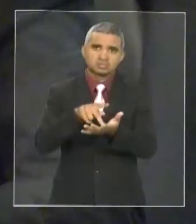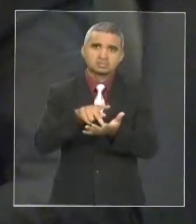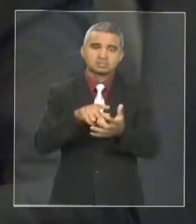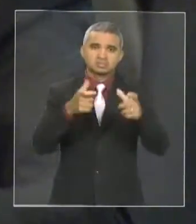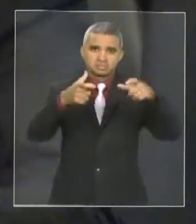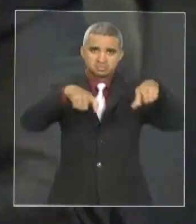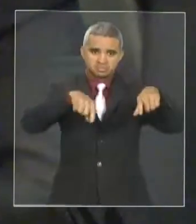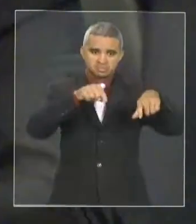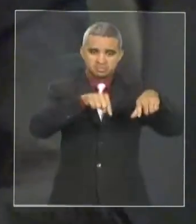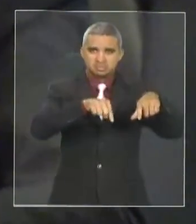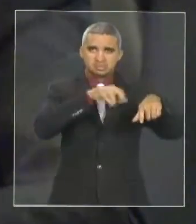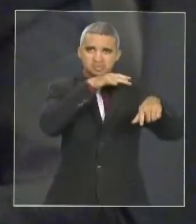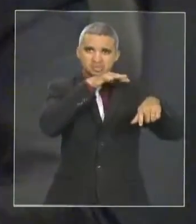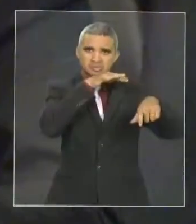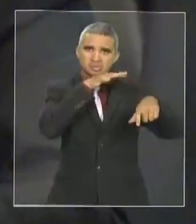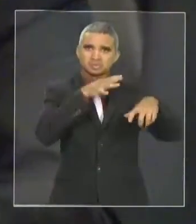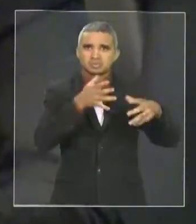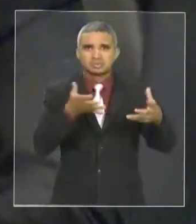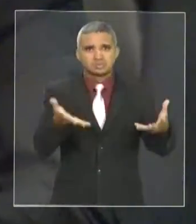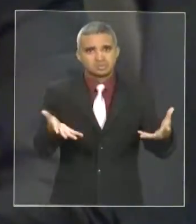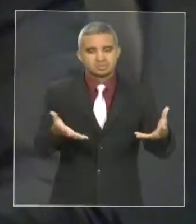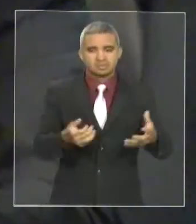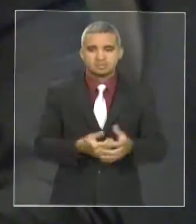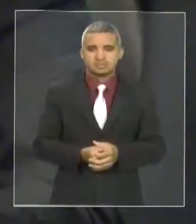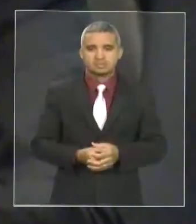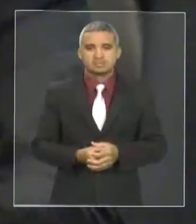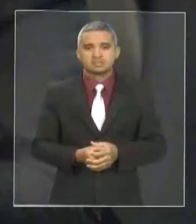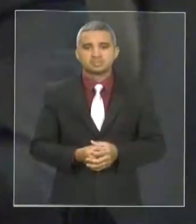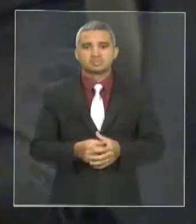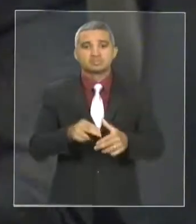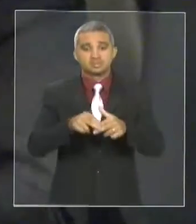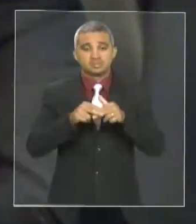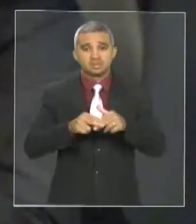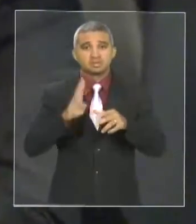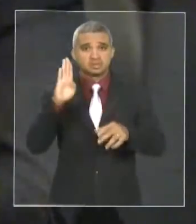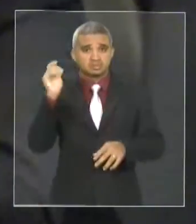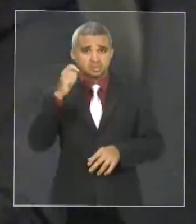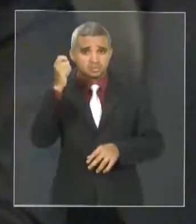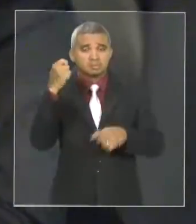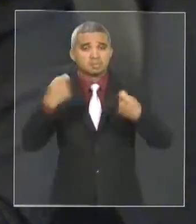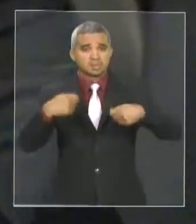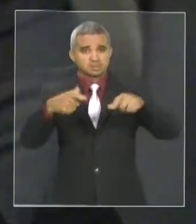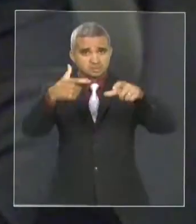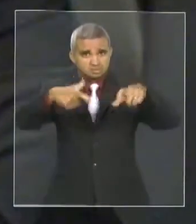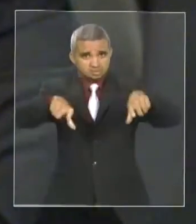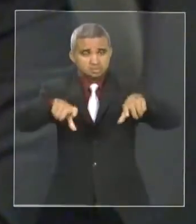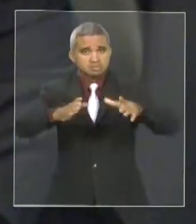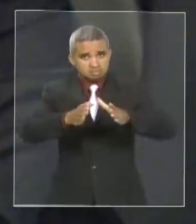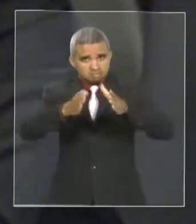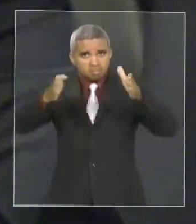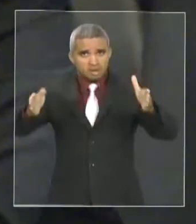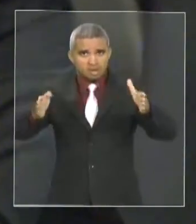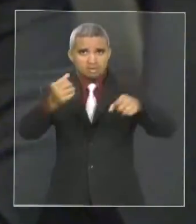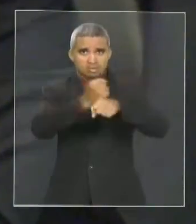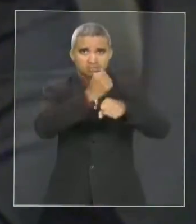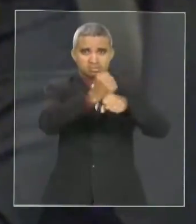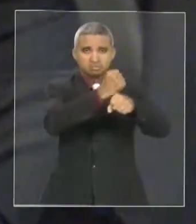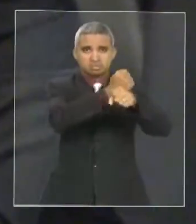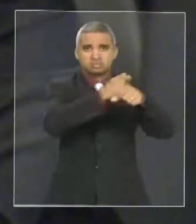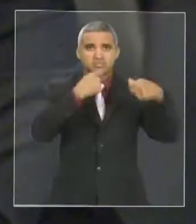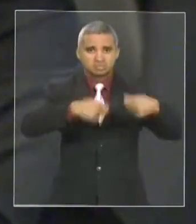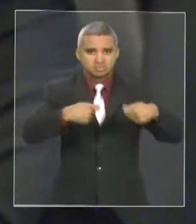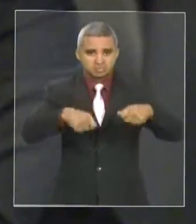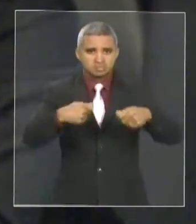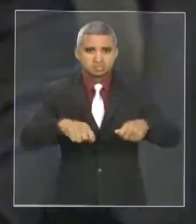está para receber qualquer time do país para vir jogar em Barra do Cordo, o estádio tem que ser realmente melhorado, tem que ser ampliado e já aqui nos colocamos à disposição, já vou